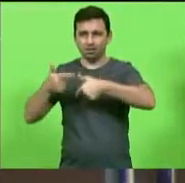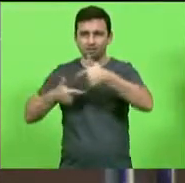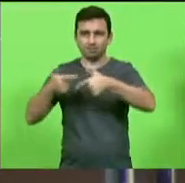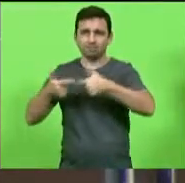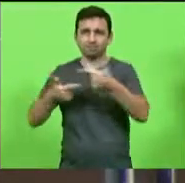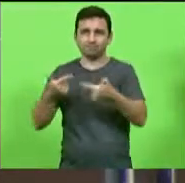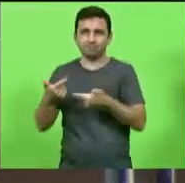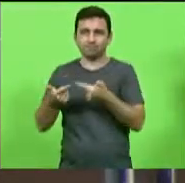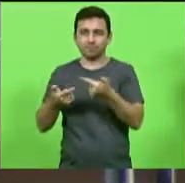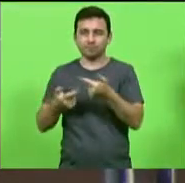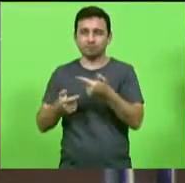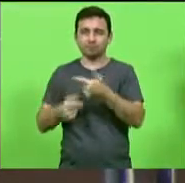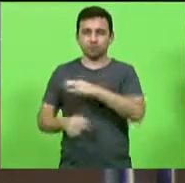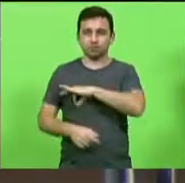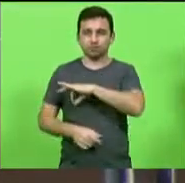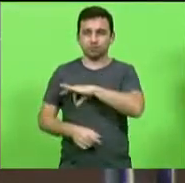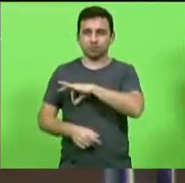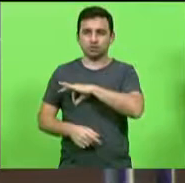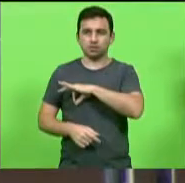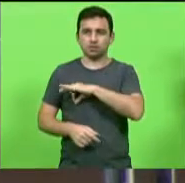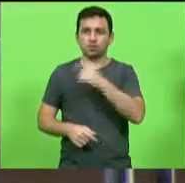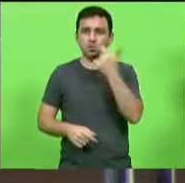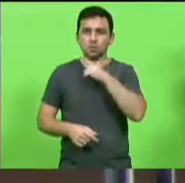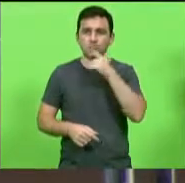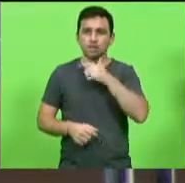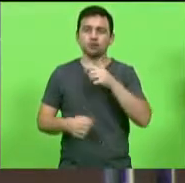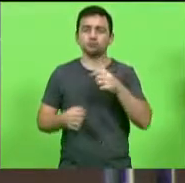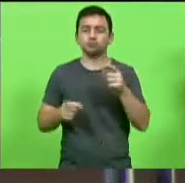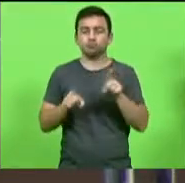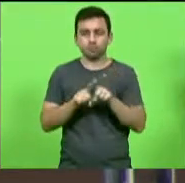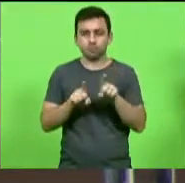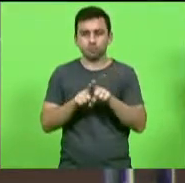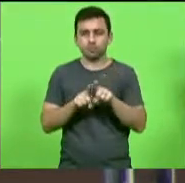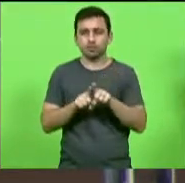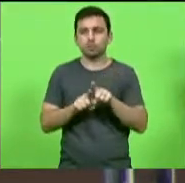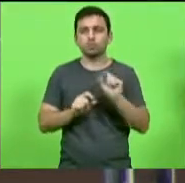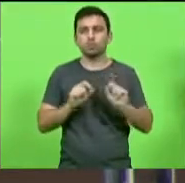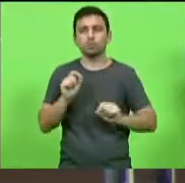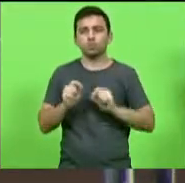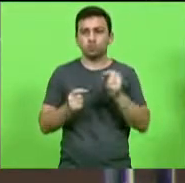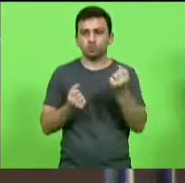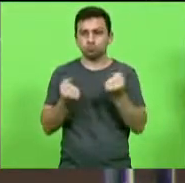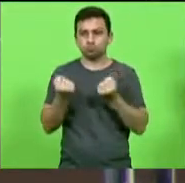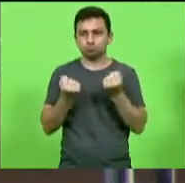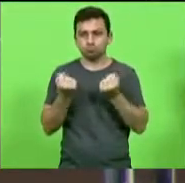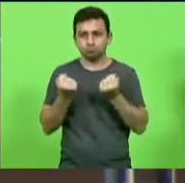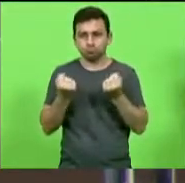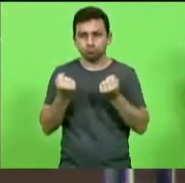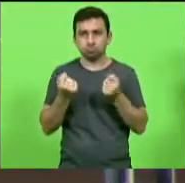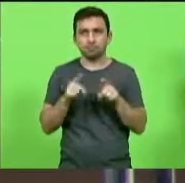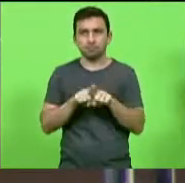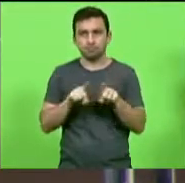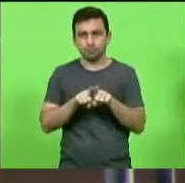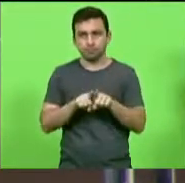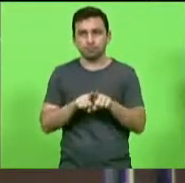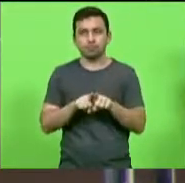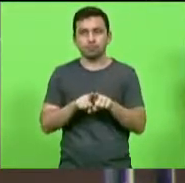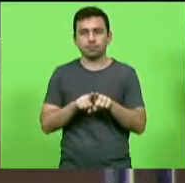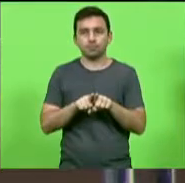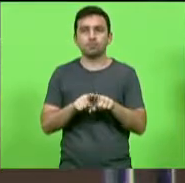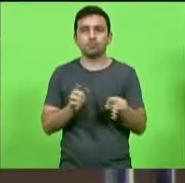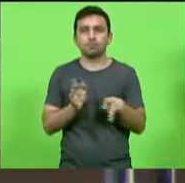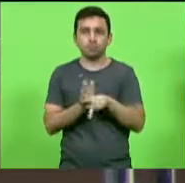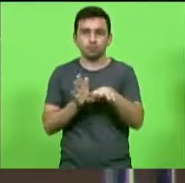o exercício da sua profissão também como piloto até porque nós entendemos que quem determina se pode ou não pode é a